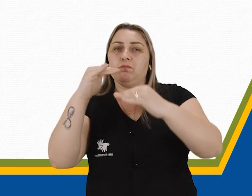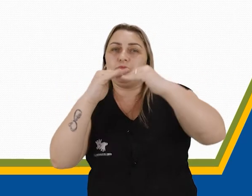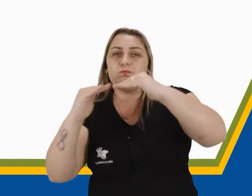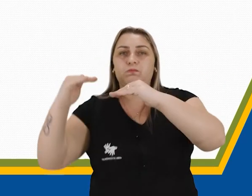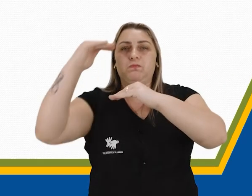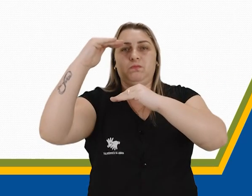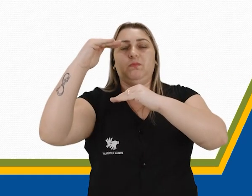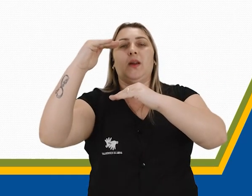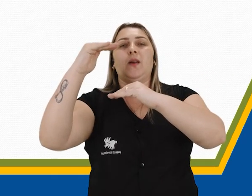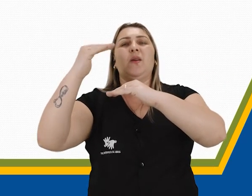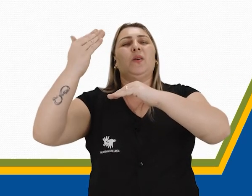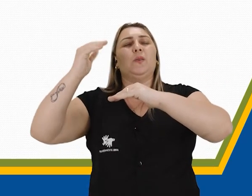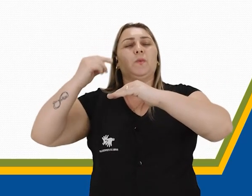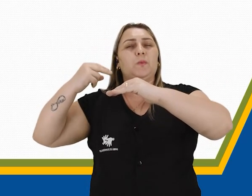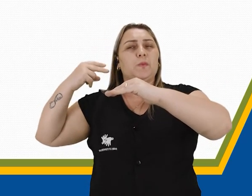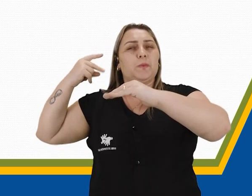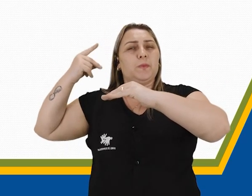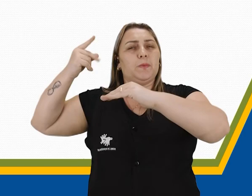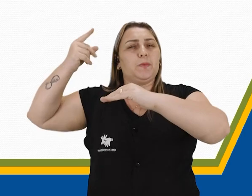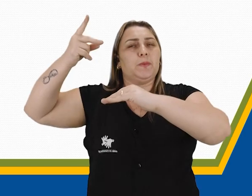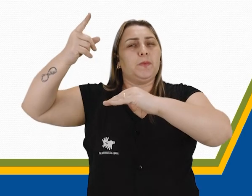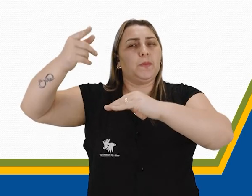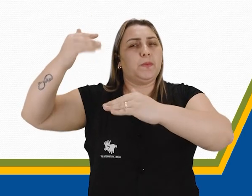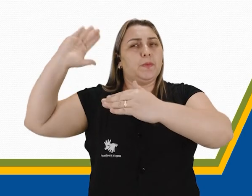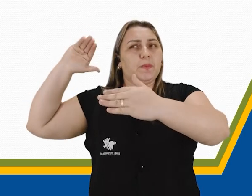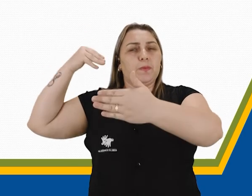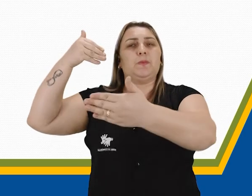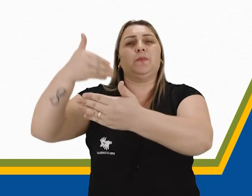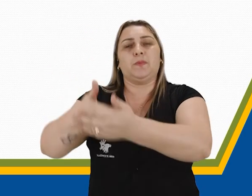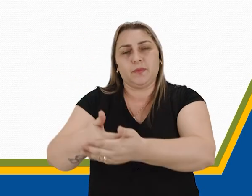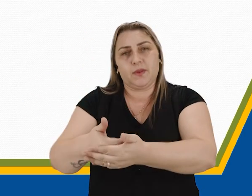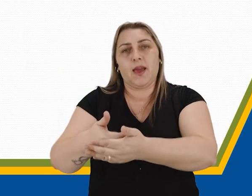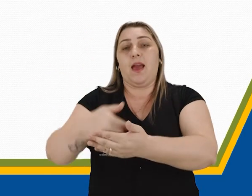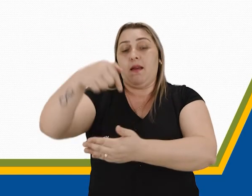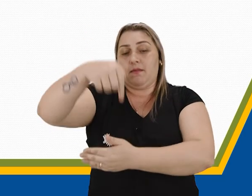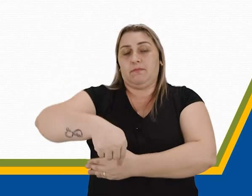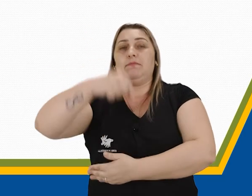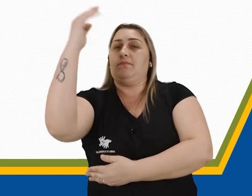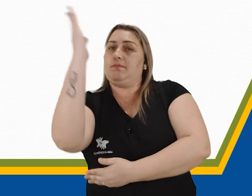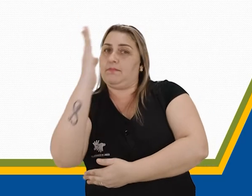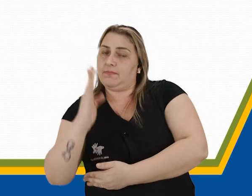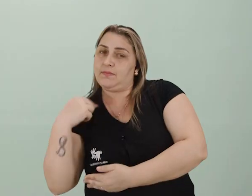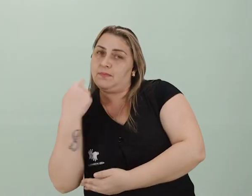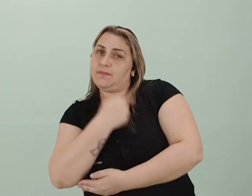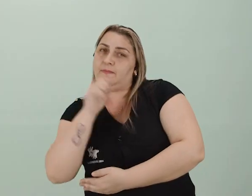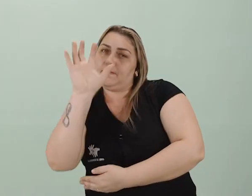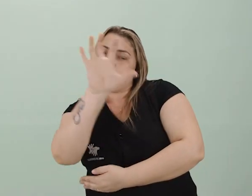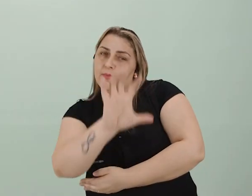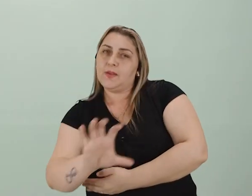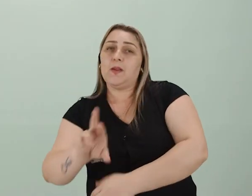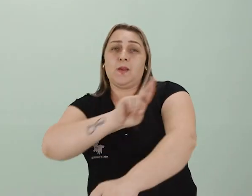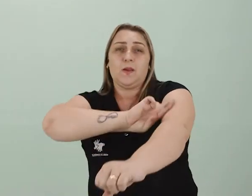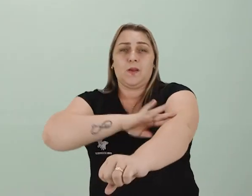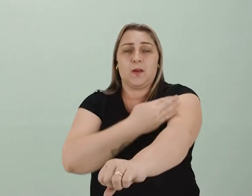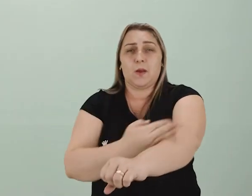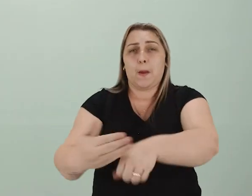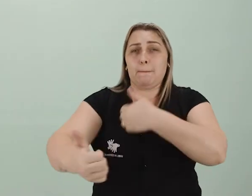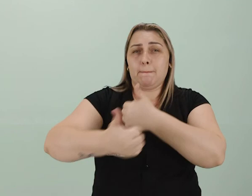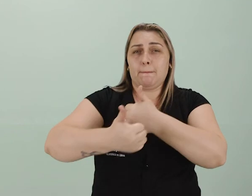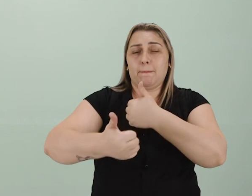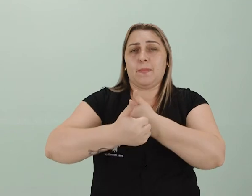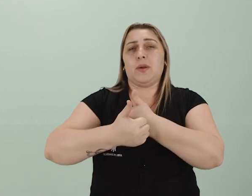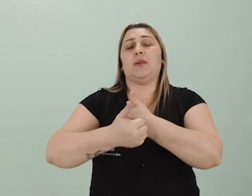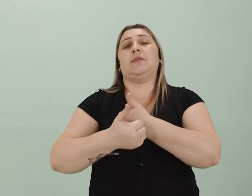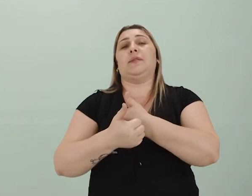o passar dos anos, milhares de anos. E no Brasil, aqui na nossa região, Rio Branco, pertinho de Rio